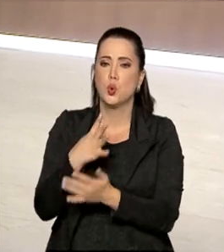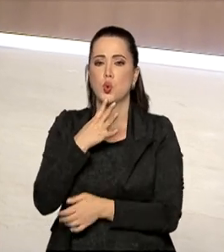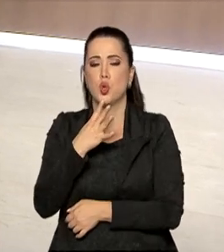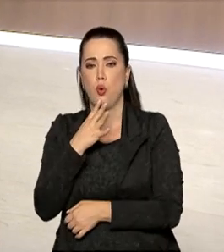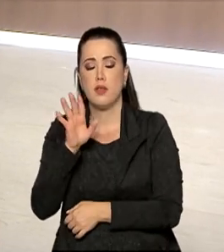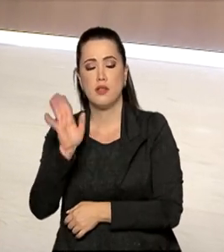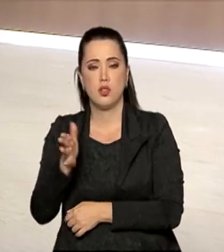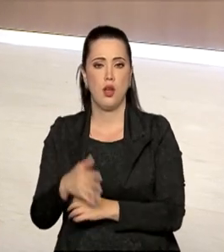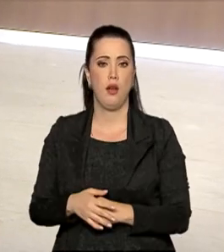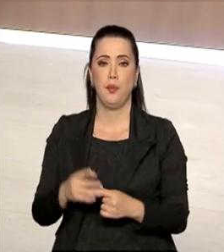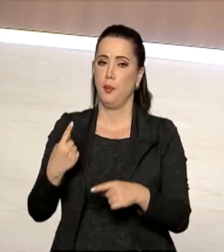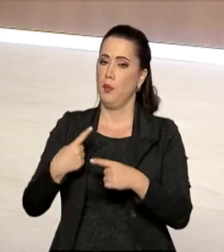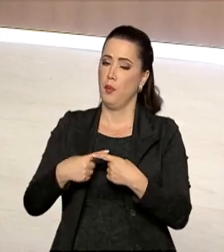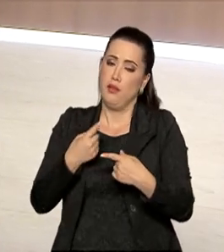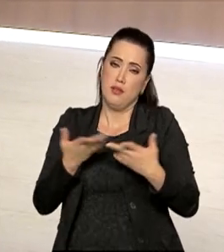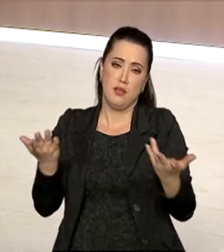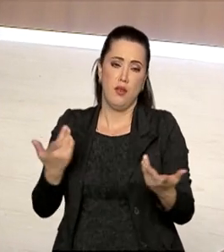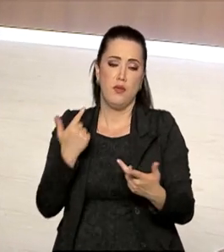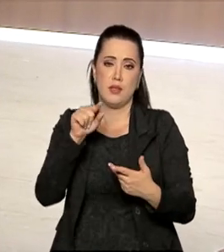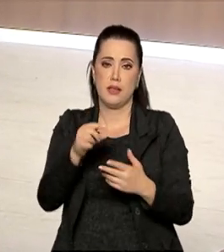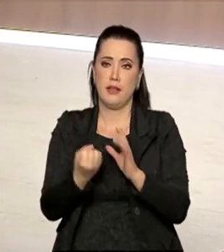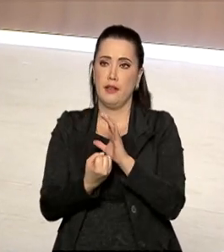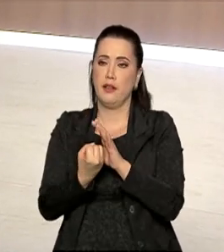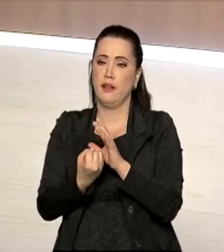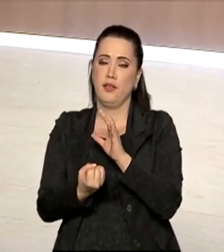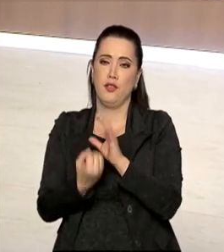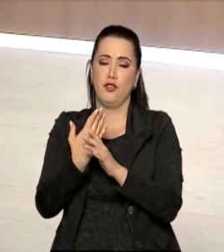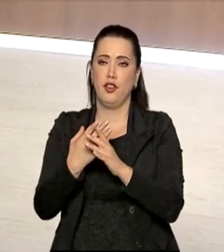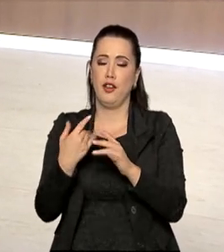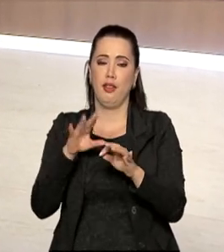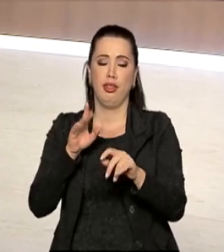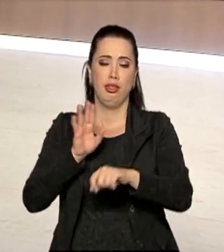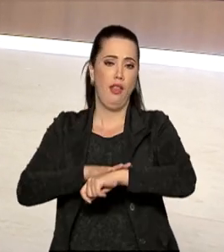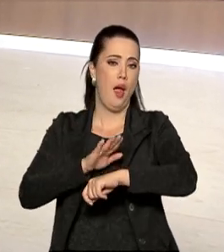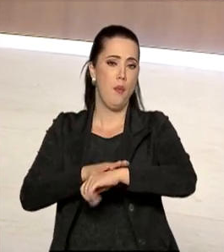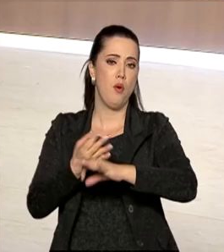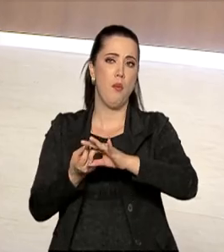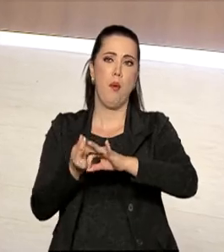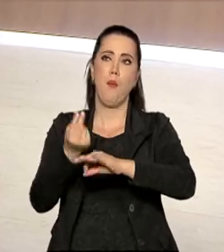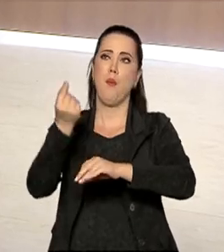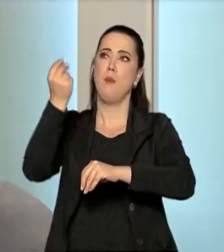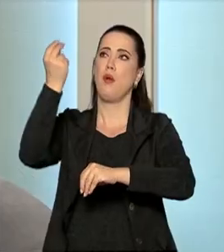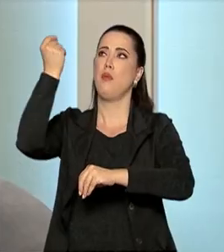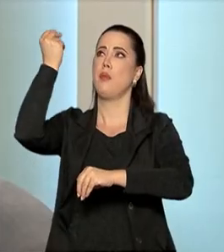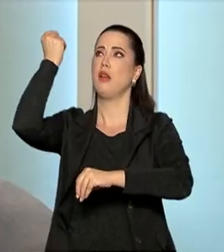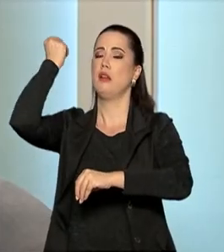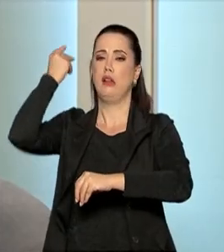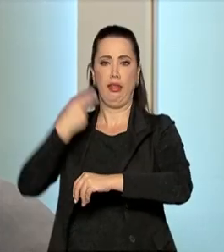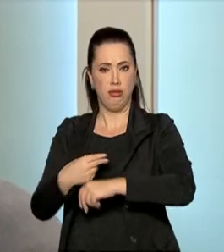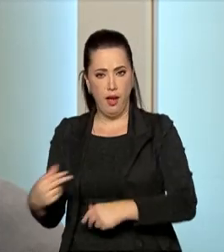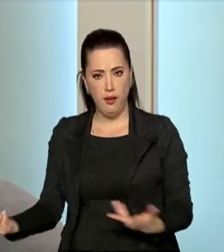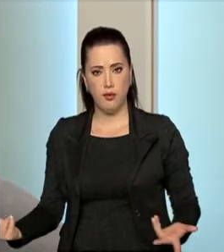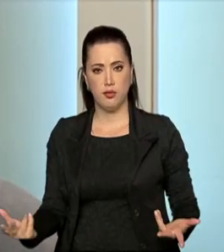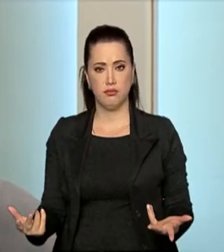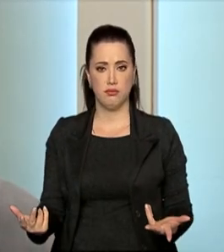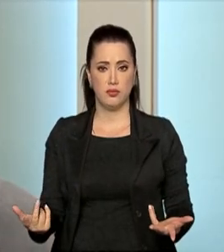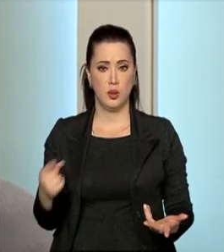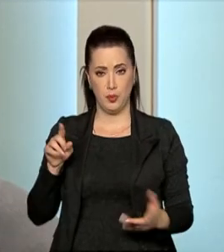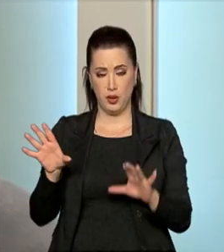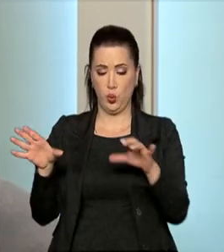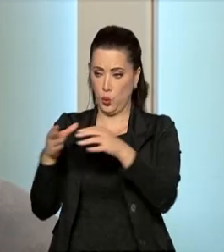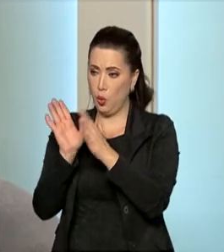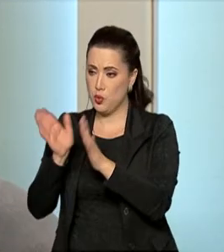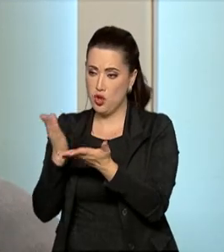ilimitado no tempo com a criação de etnias, inclusive, dando aso a ressurgir etnias que já foram